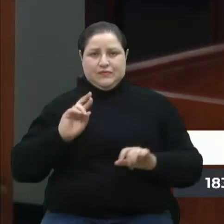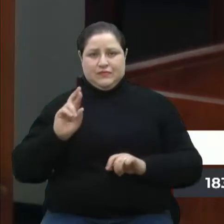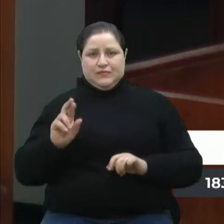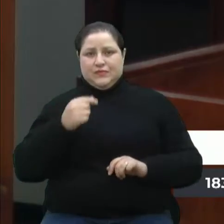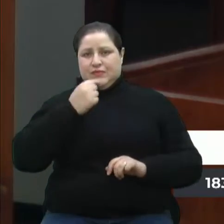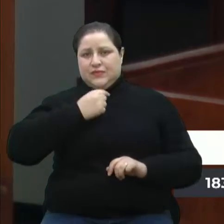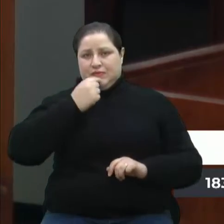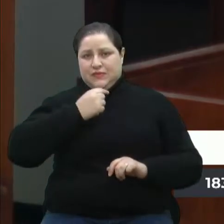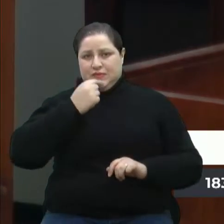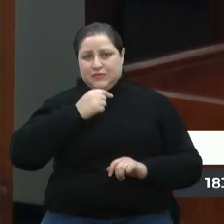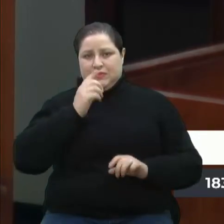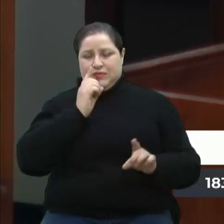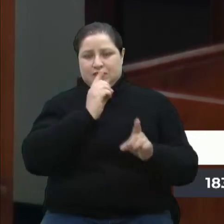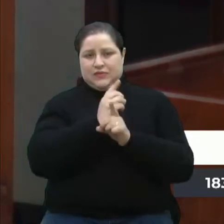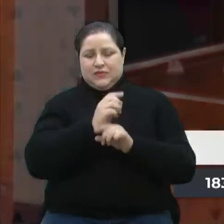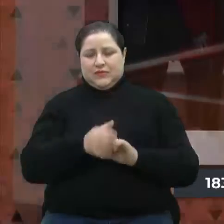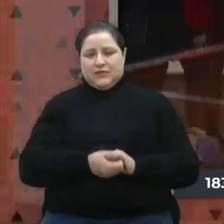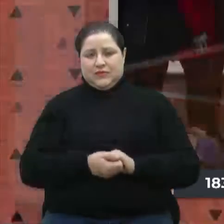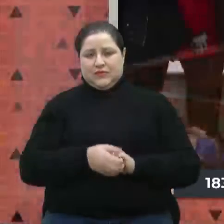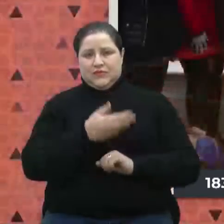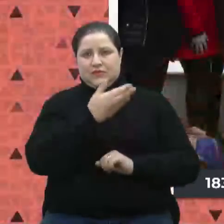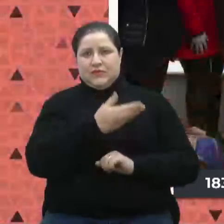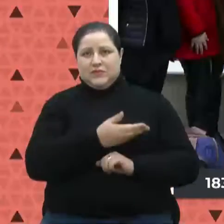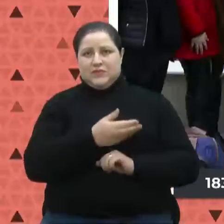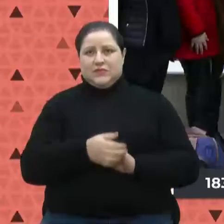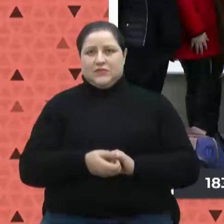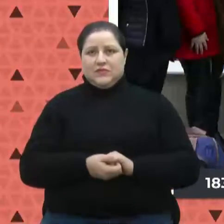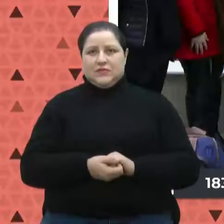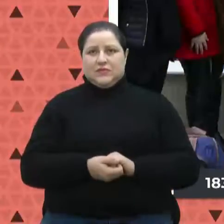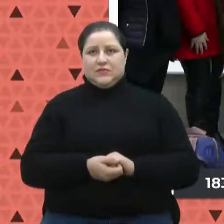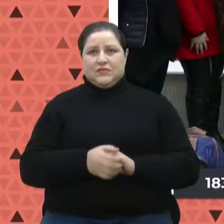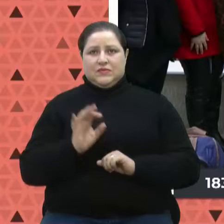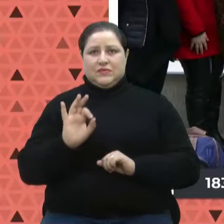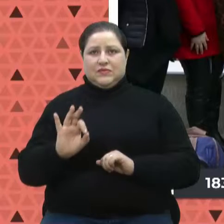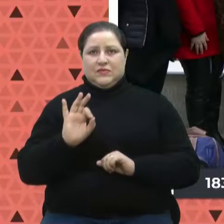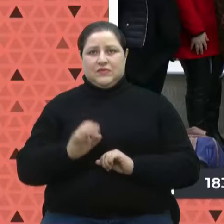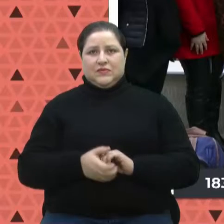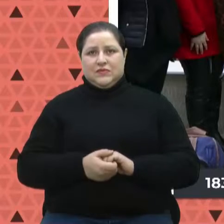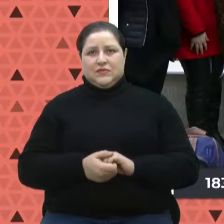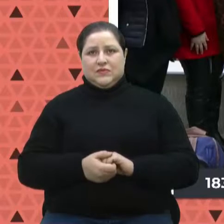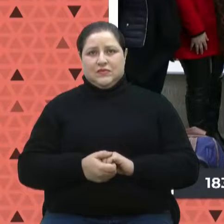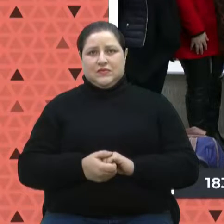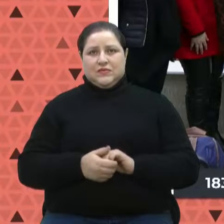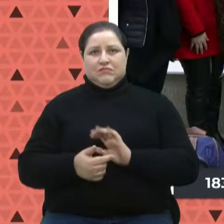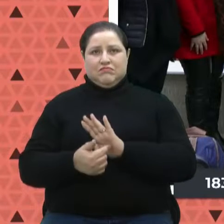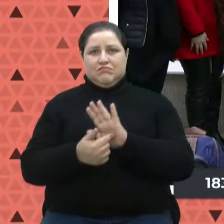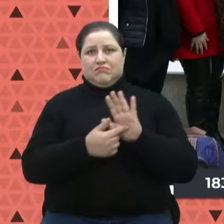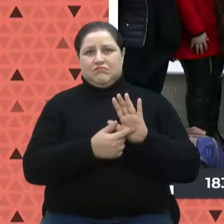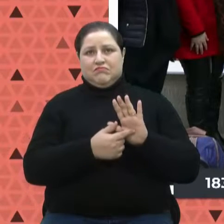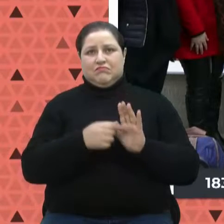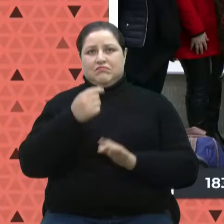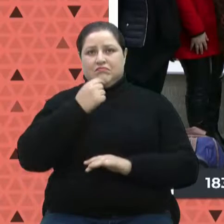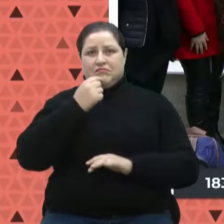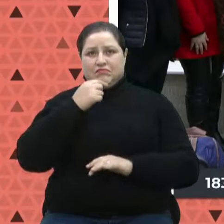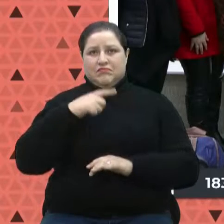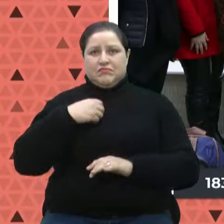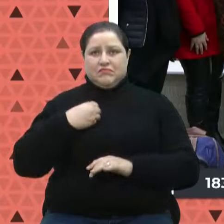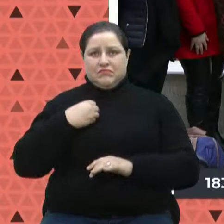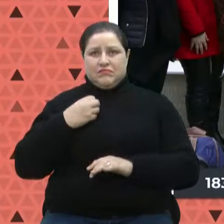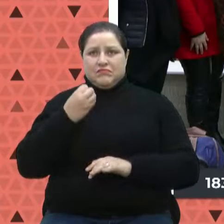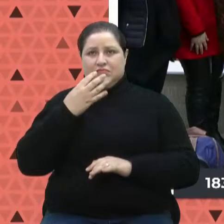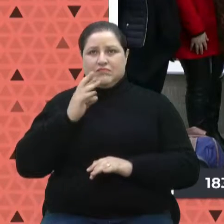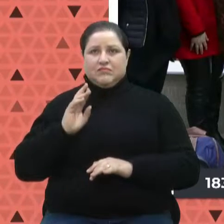Caxias do Sul nesse encontro. Está aí essa foto, se puder... Aí, perfeito. Nessa foto, gente mostra que Caxias esteve muito bem